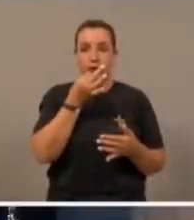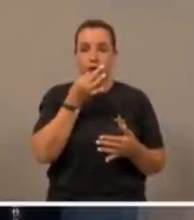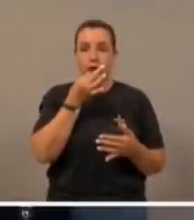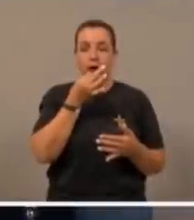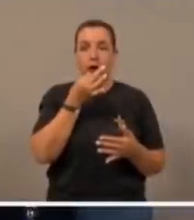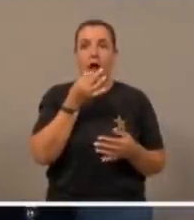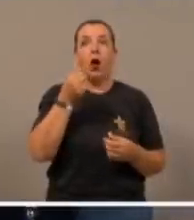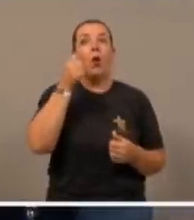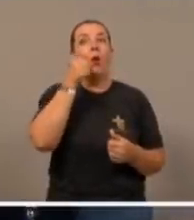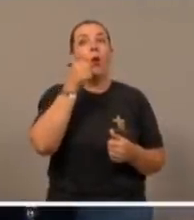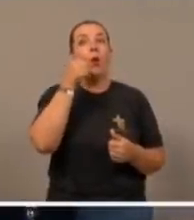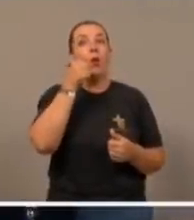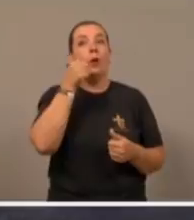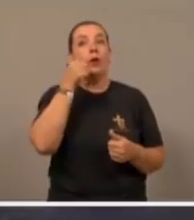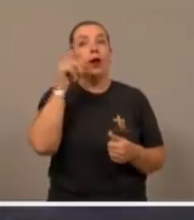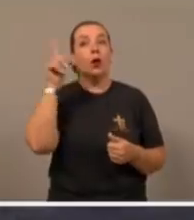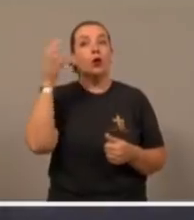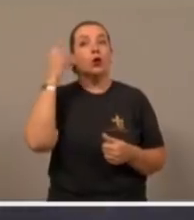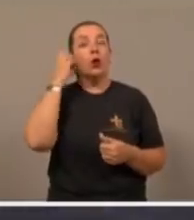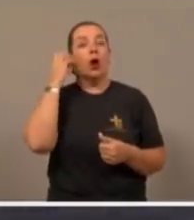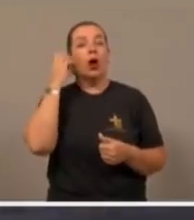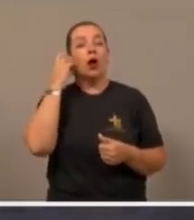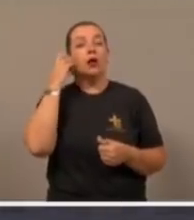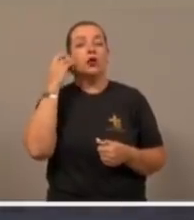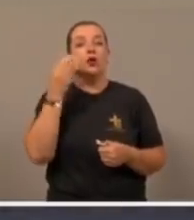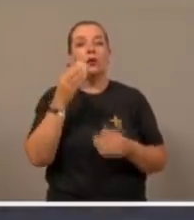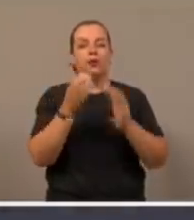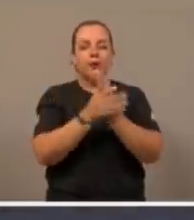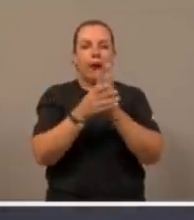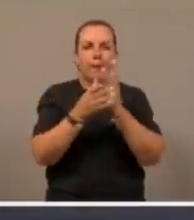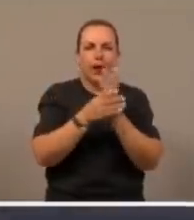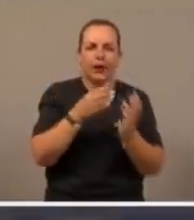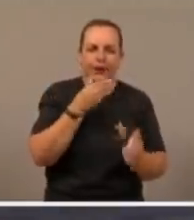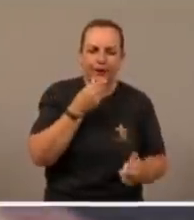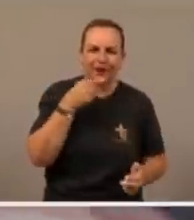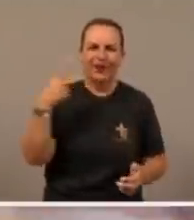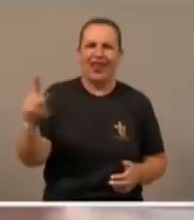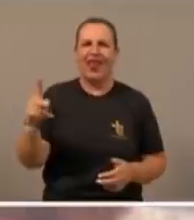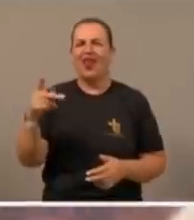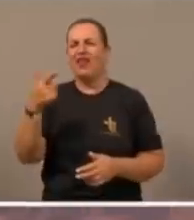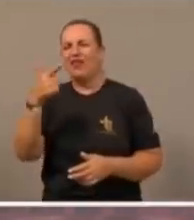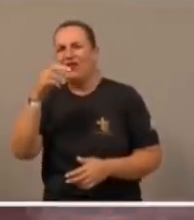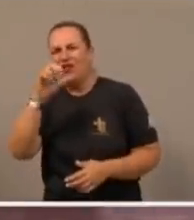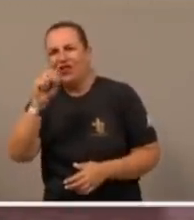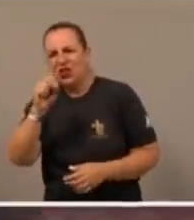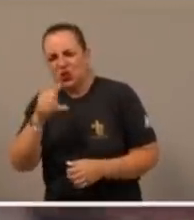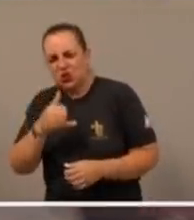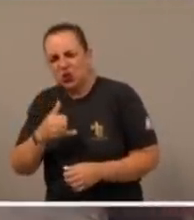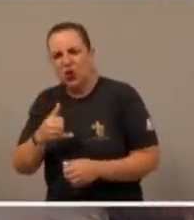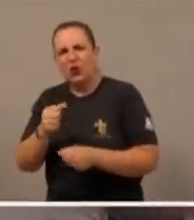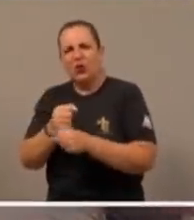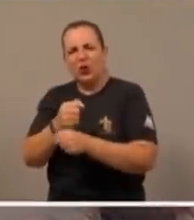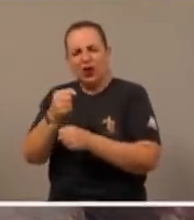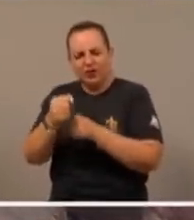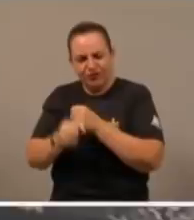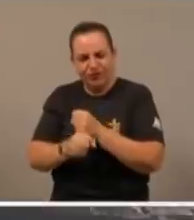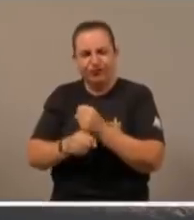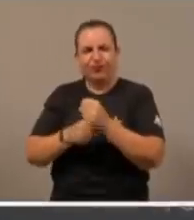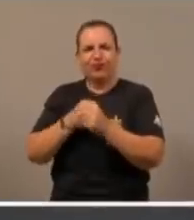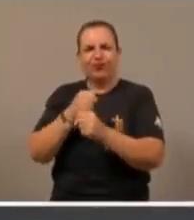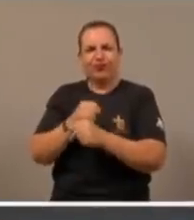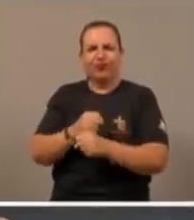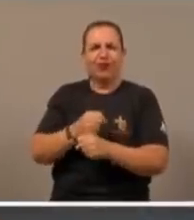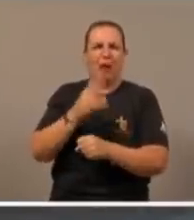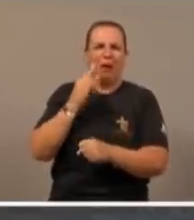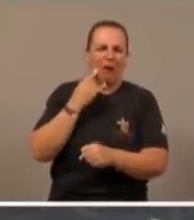Uma mulher hoje no rádio, gente, o marido dela vivia 28 anos, bebia, e ela e o marido não tinham